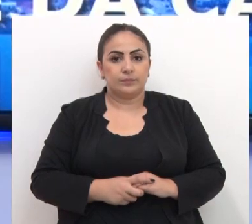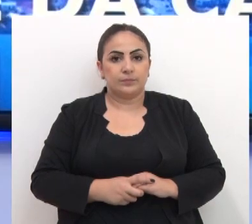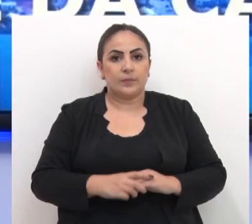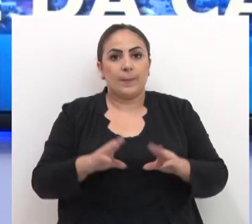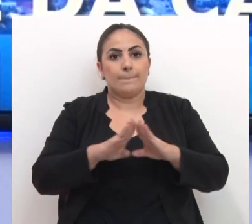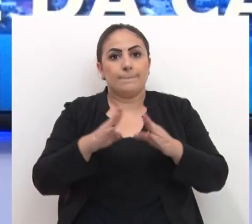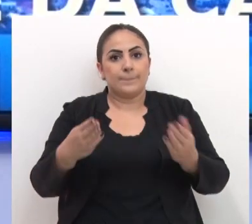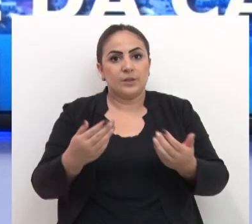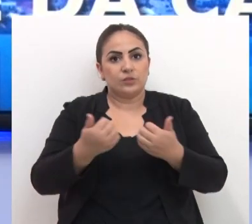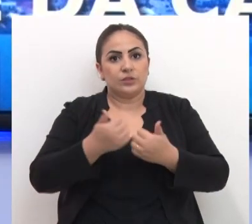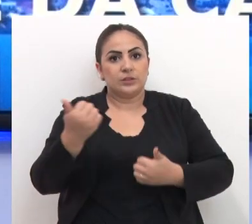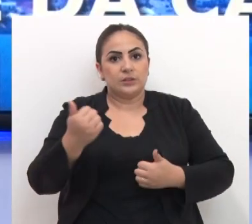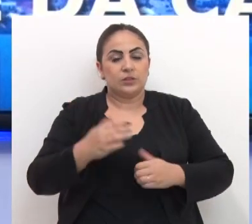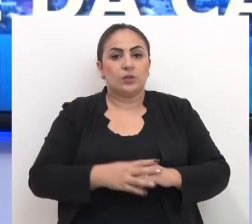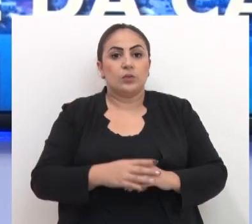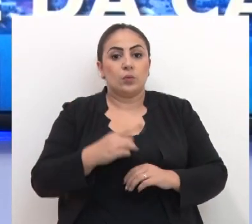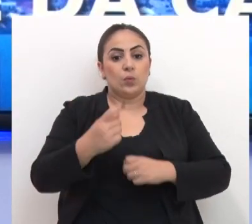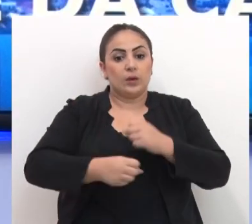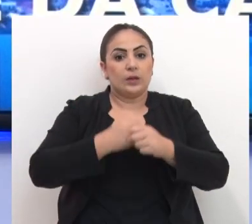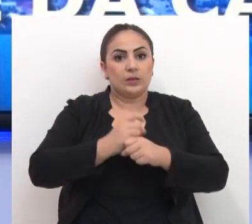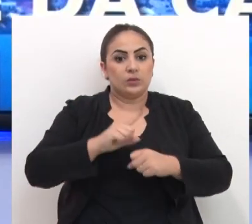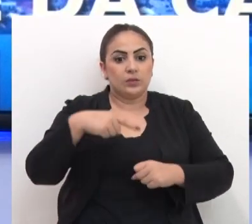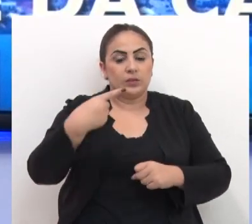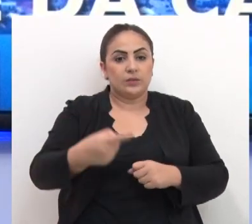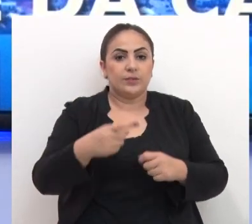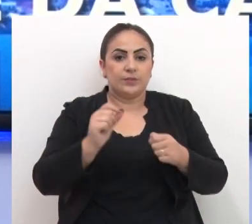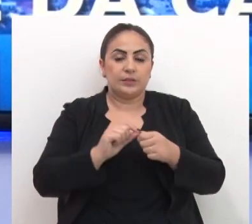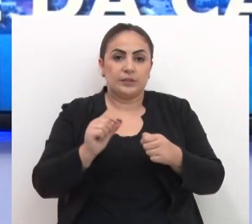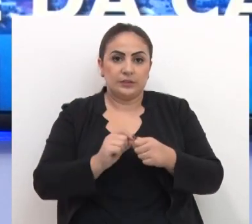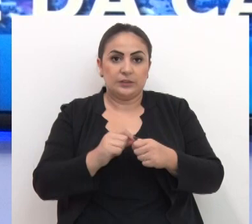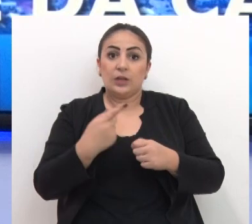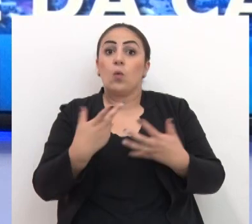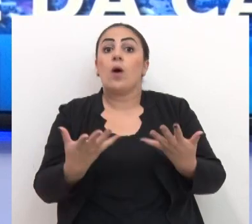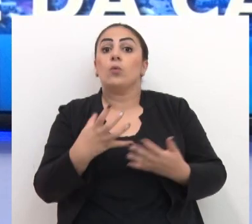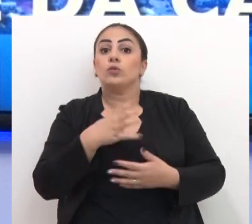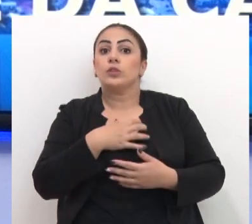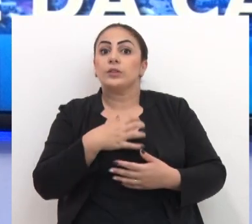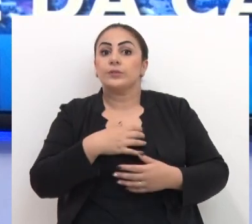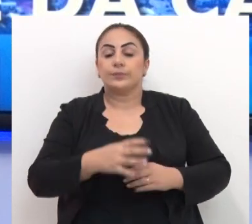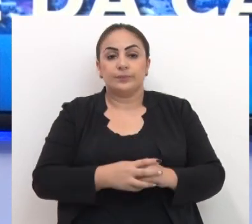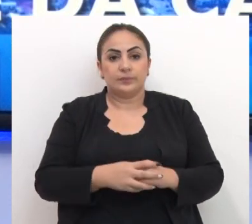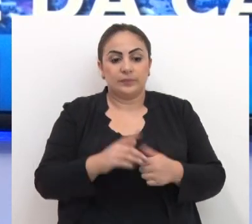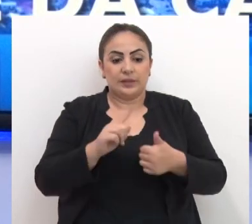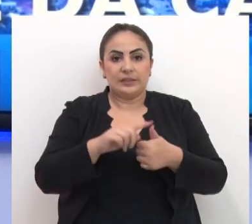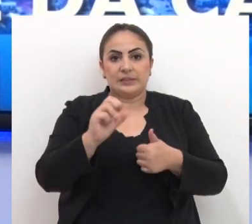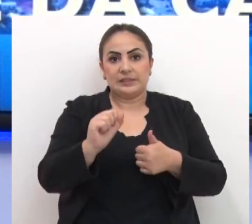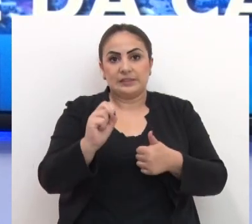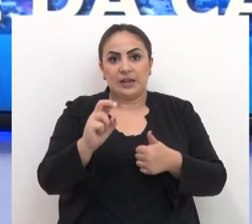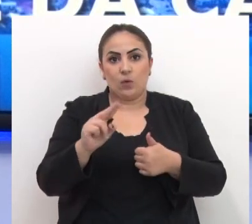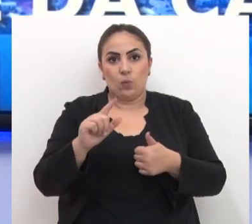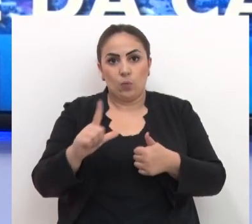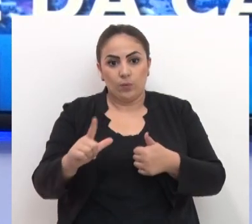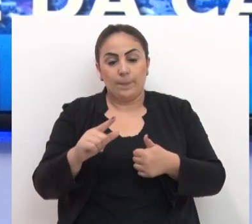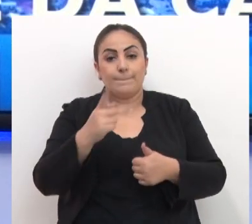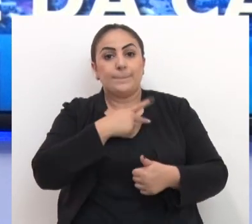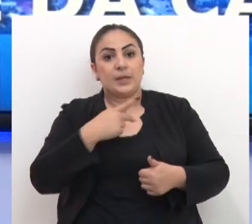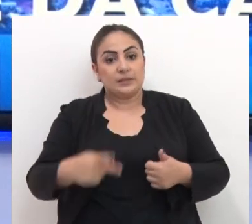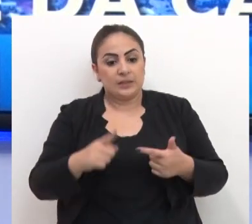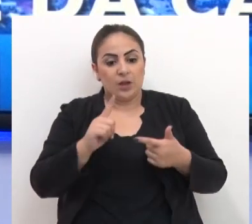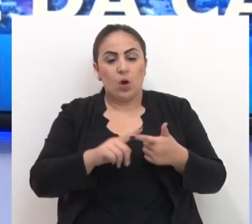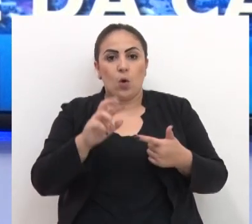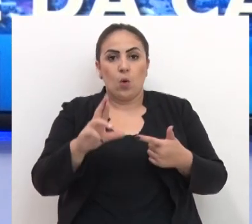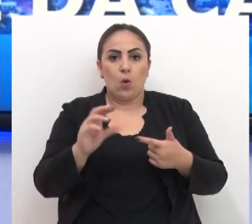A mesa diretora para o próximo ano ficou composta da seguinte forma. Saúl Spinelli é o presidente